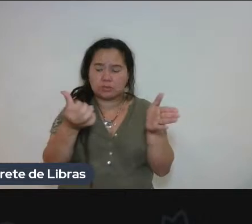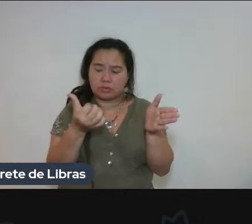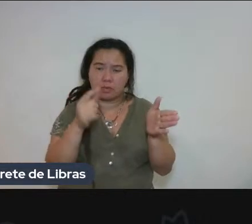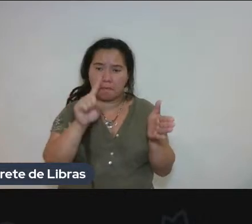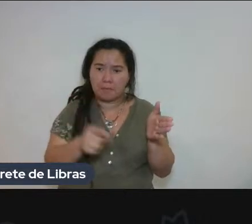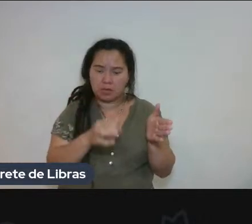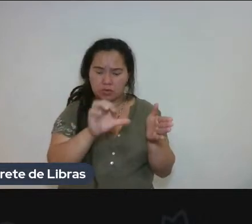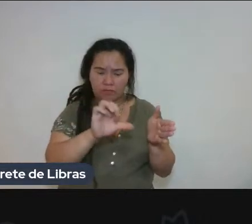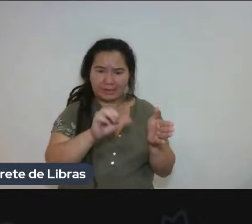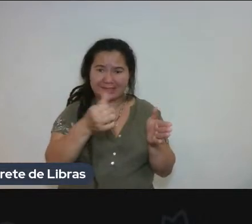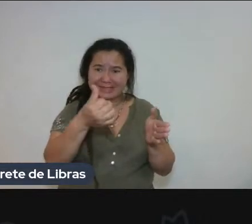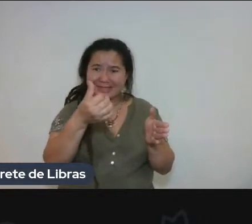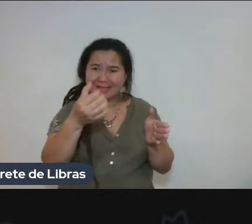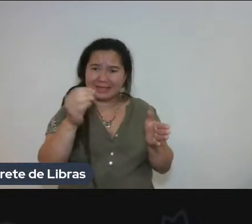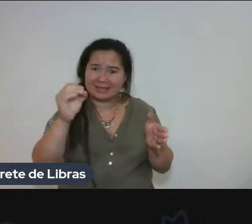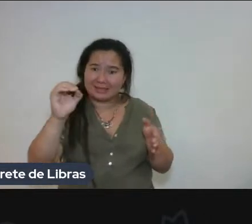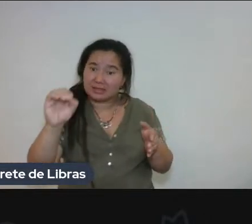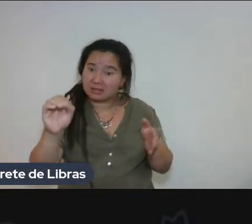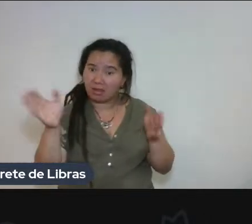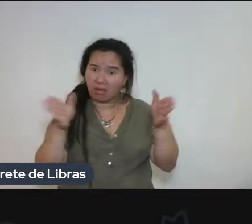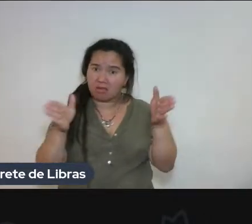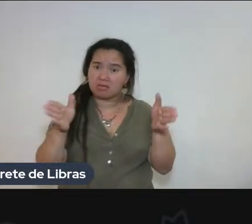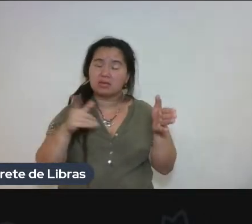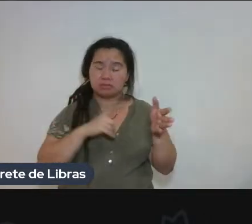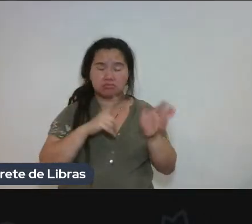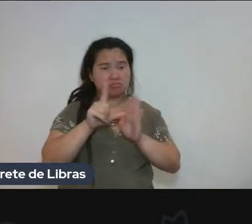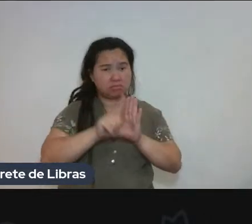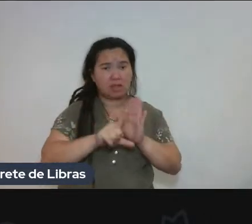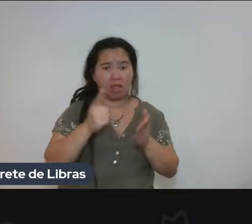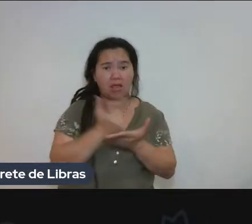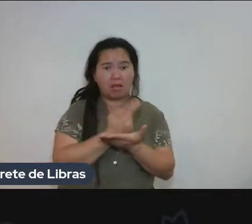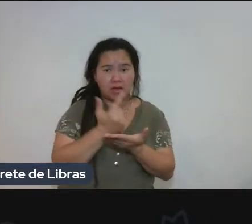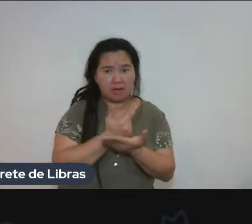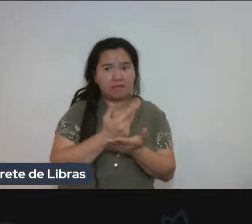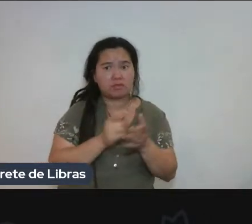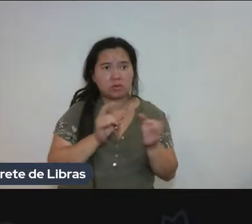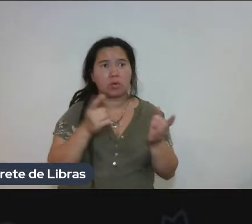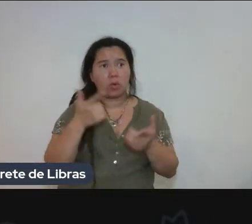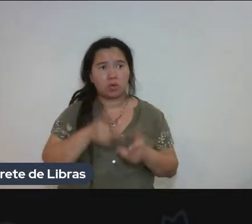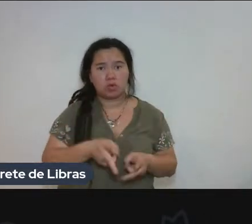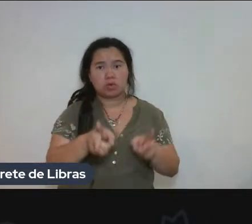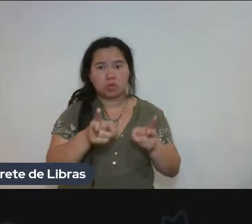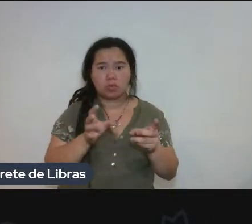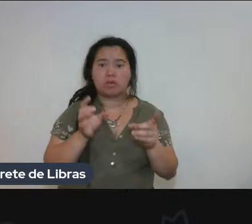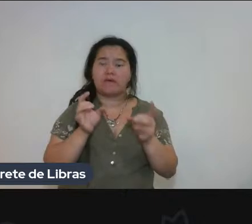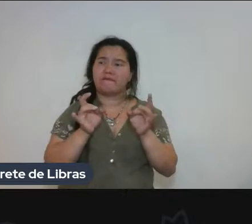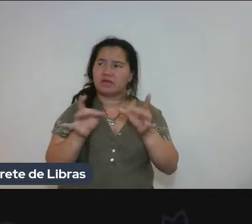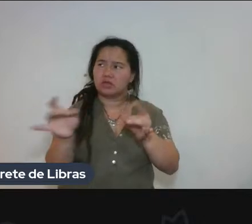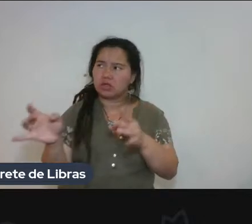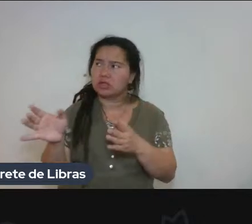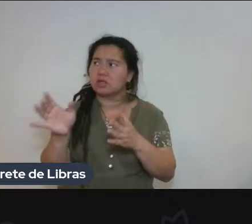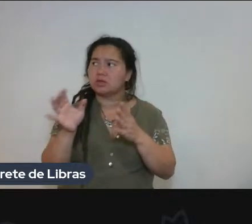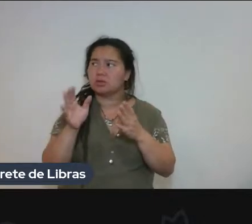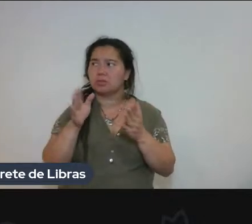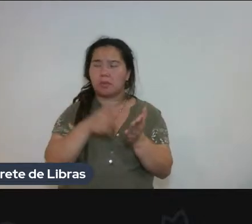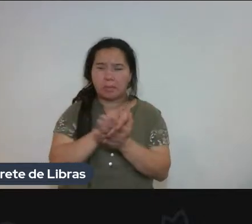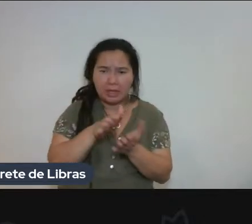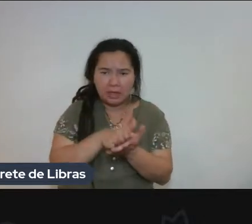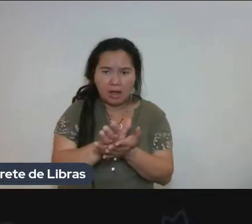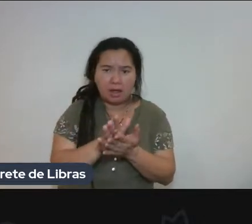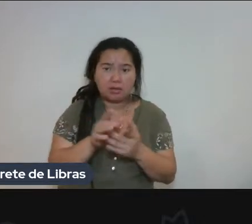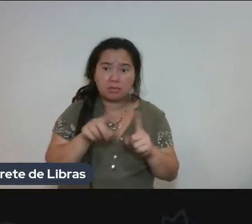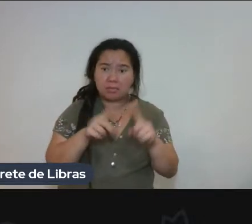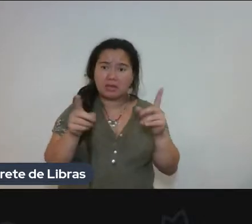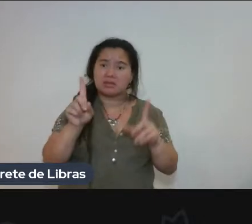sendo publicados e vendidos, estão sendo adotados nas faculdades de psicologia, em todos os departamentos. Então, é uma grande